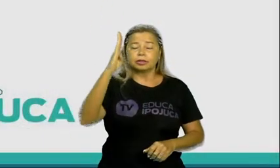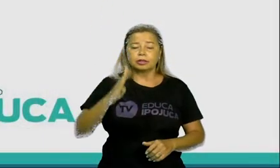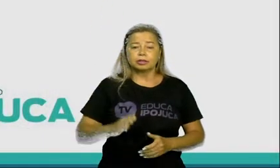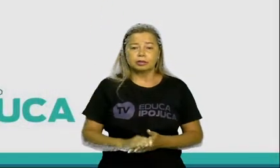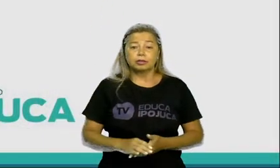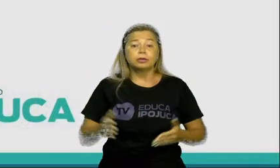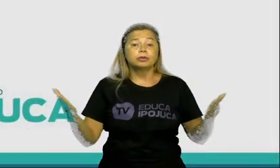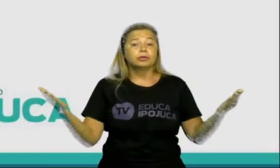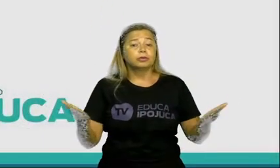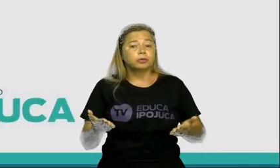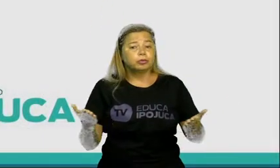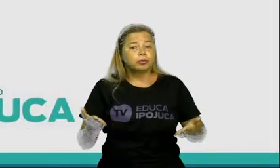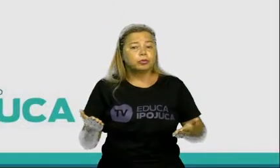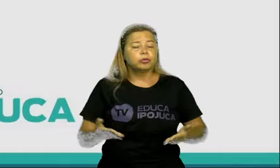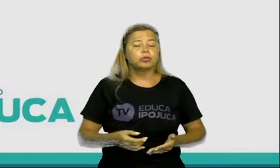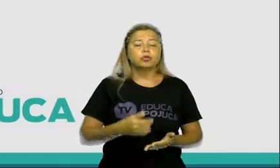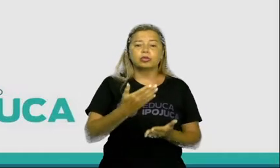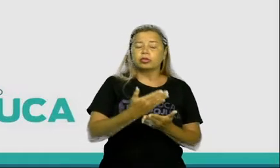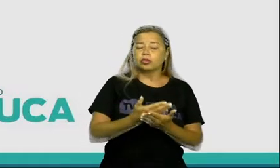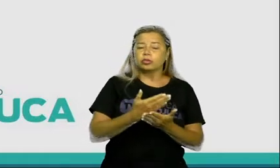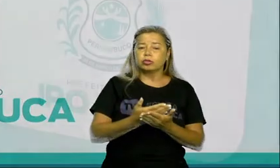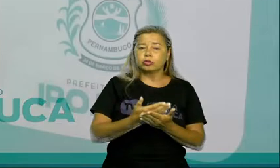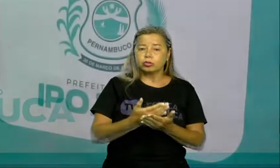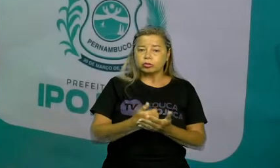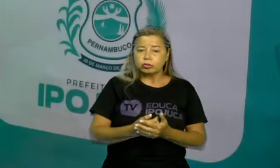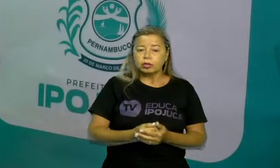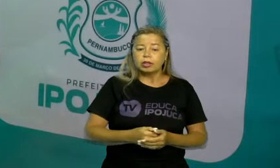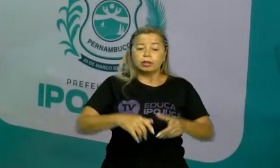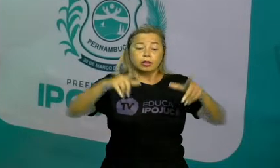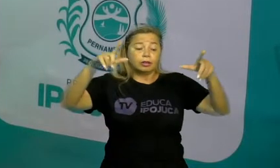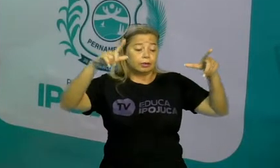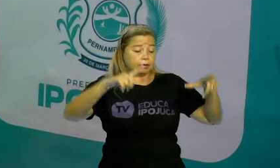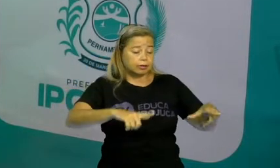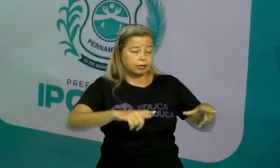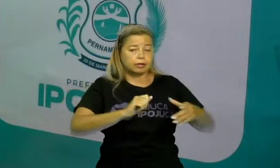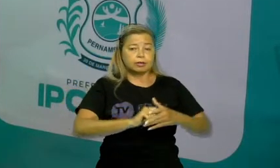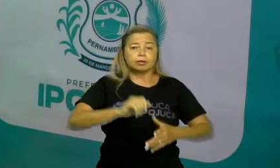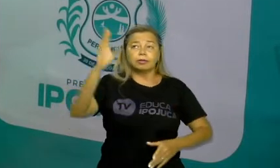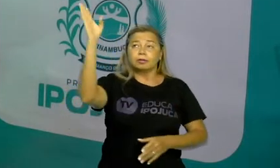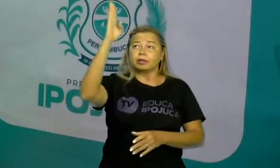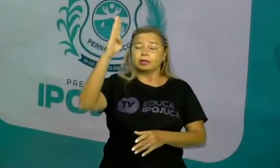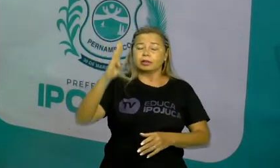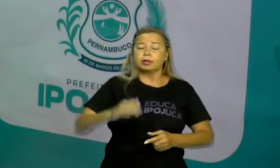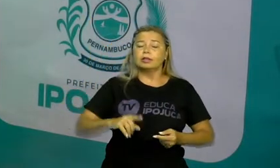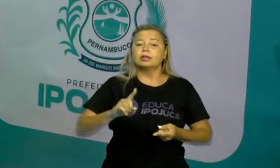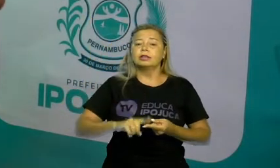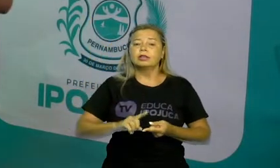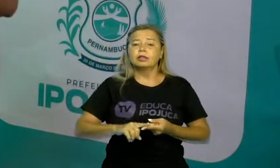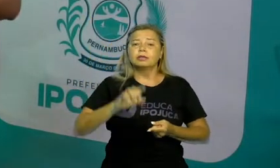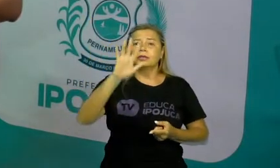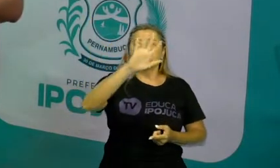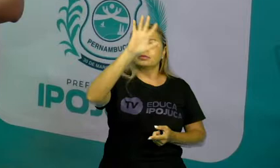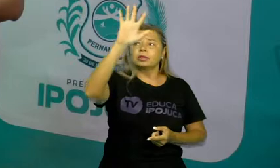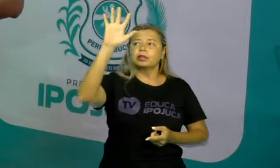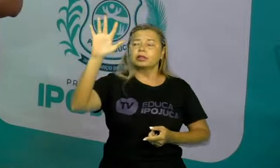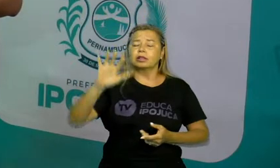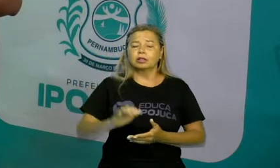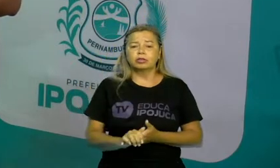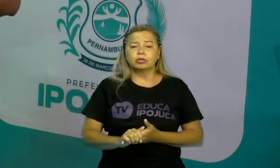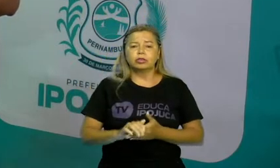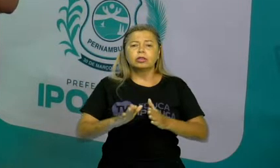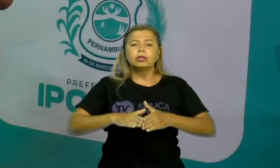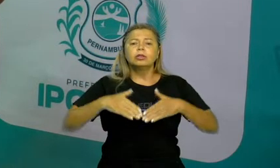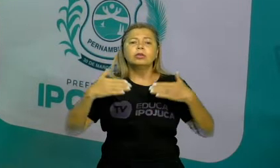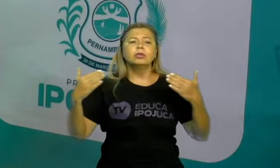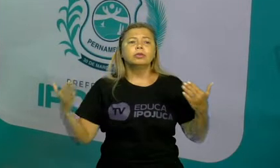localização geográfica brasileira e suas paisagens. Afinal de contas, onde está localizado o